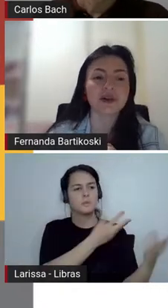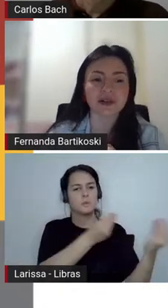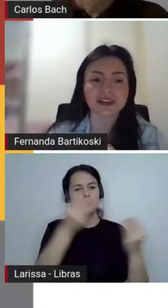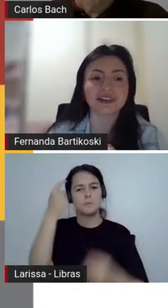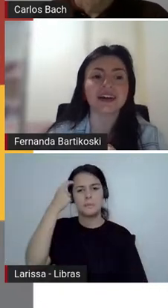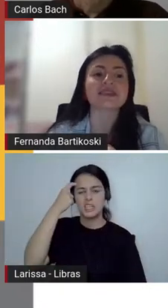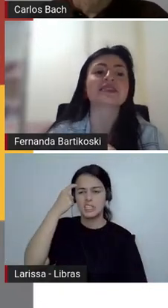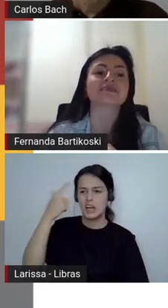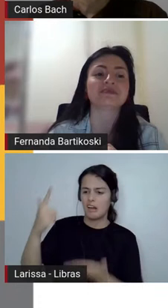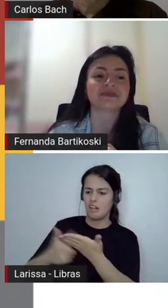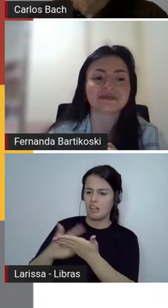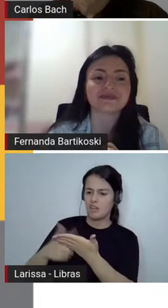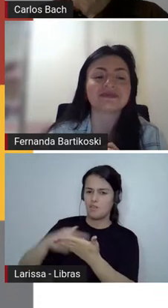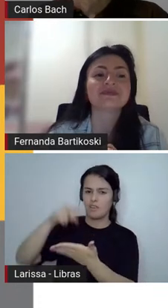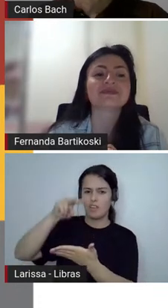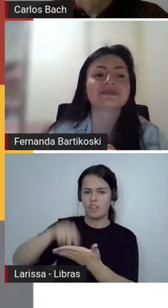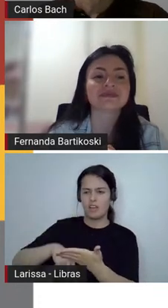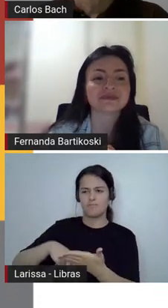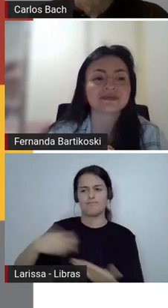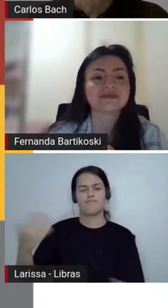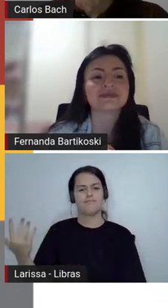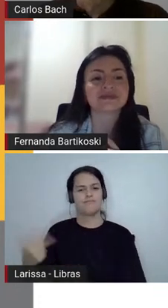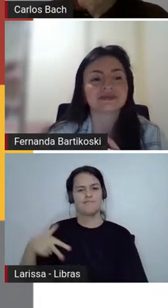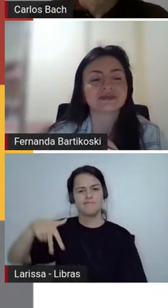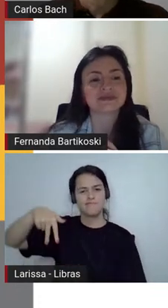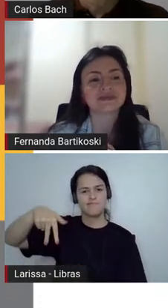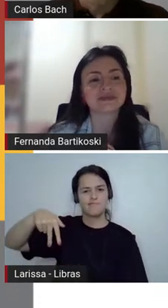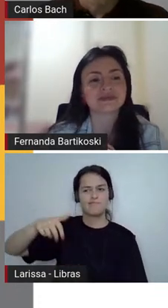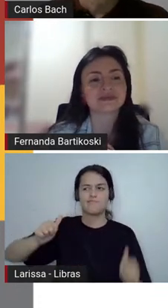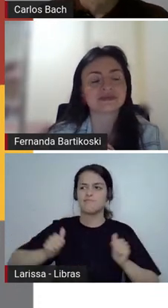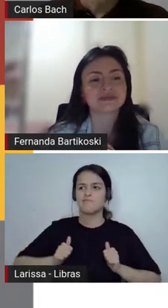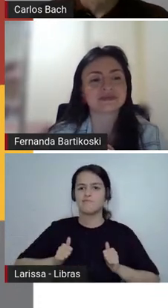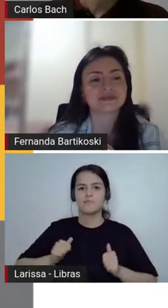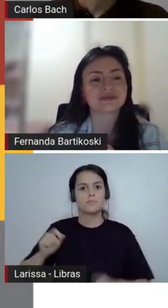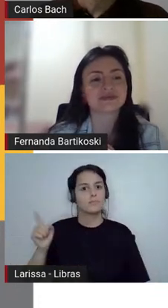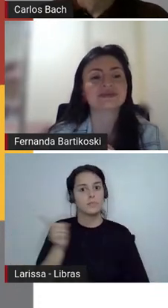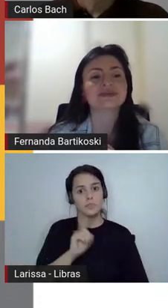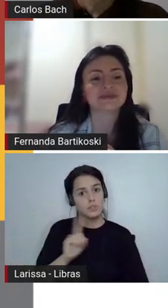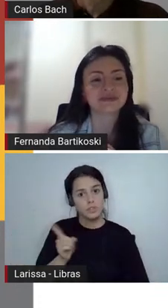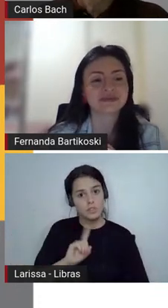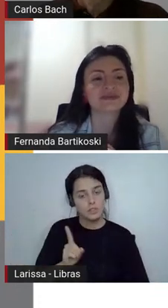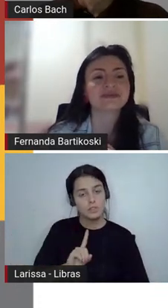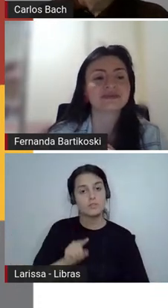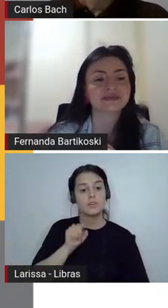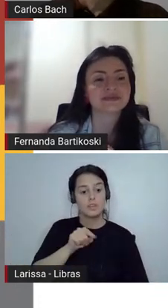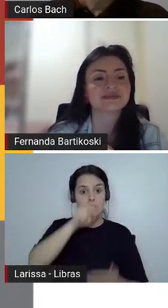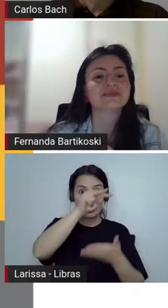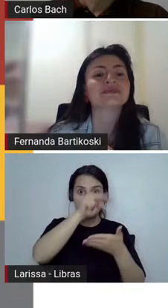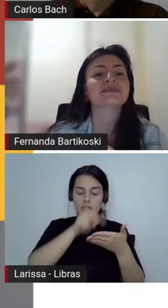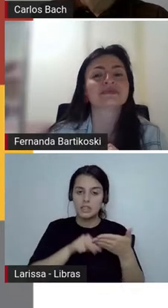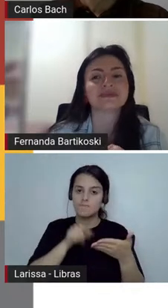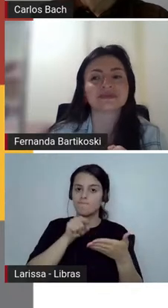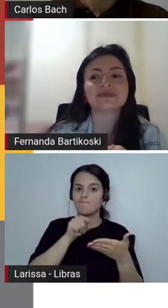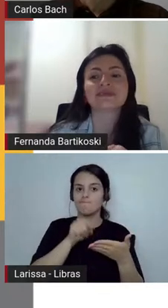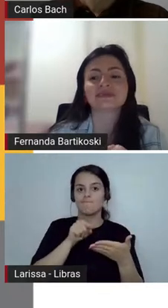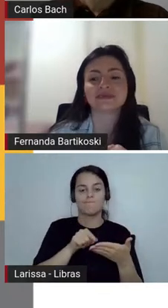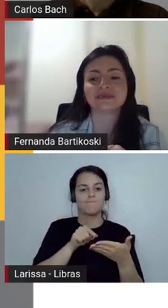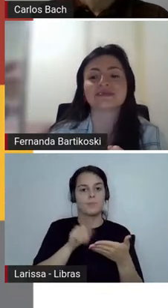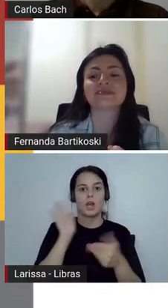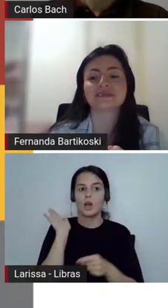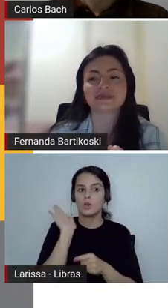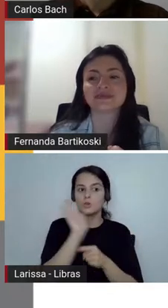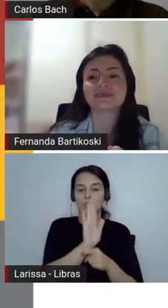Ah, sim. para ler é não fazer nada. Ler diz muito para quem lê e de quem lê.